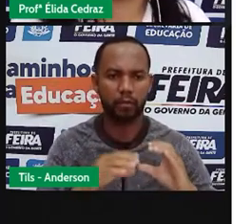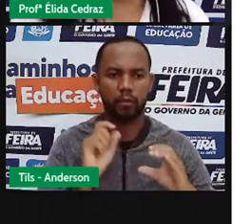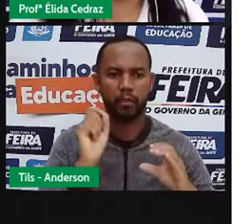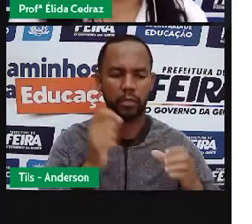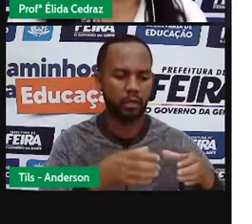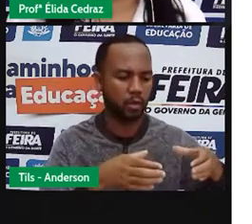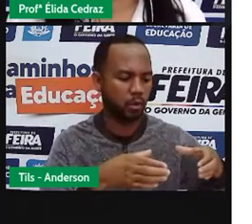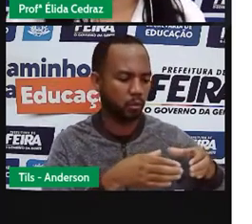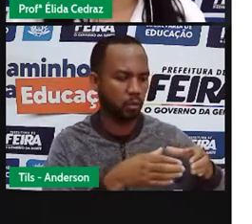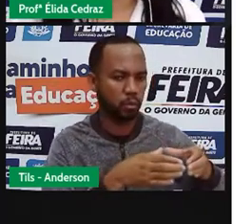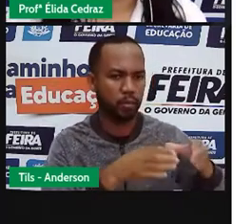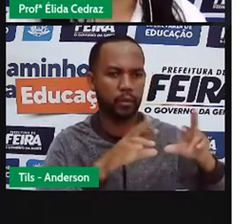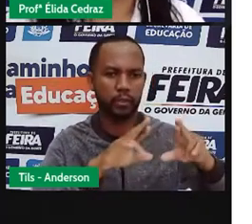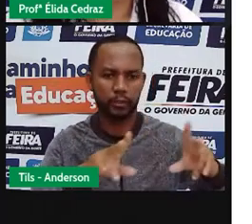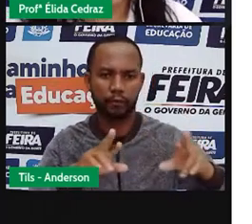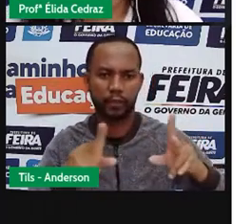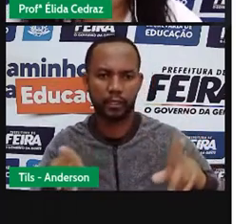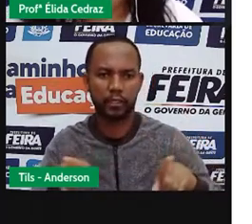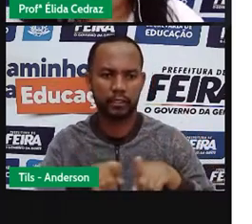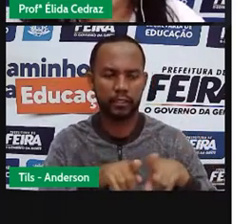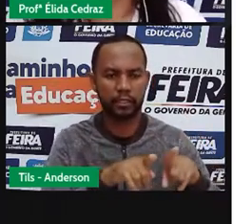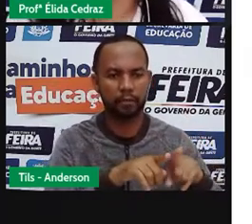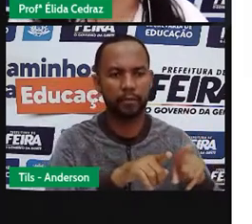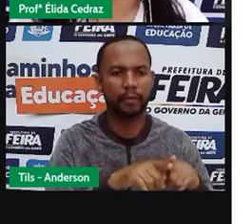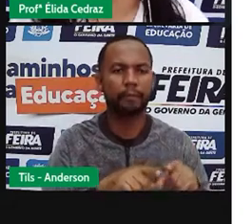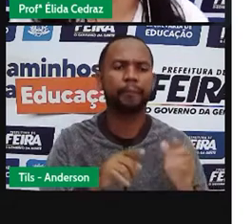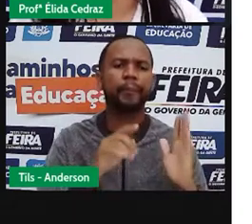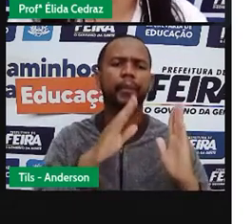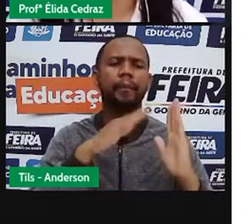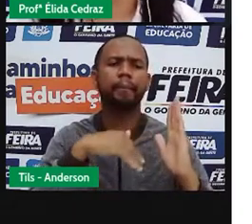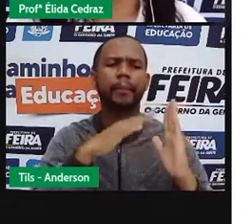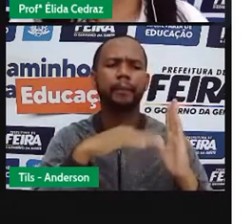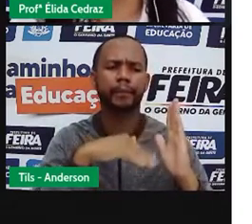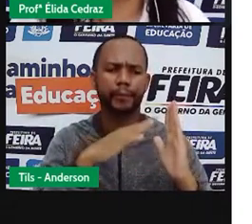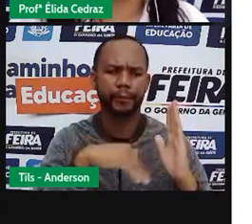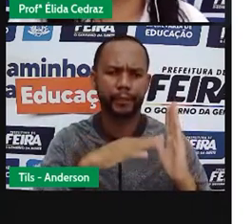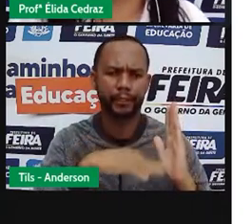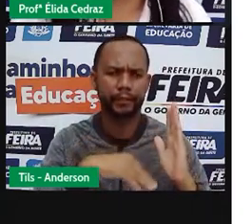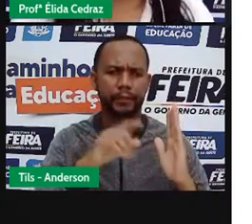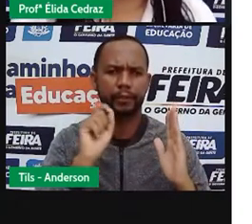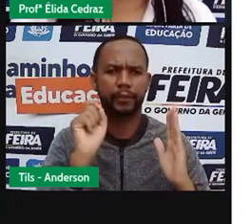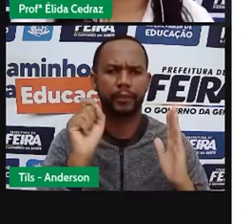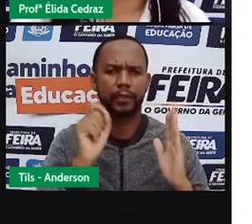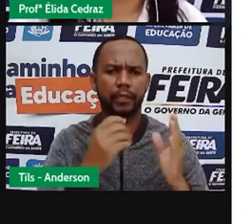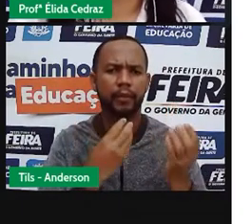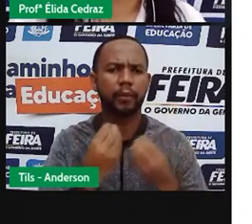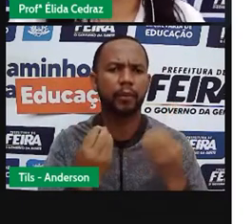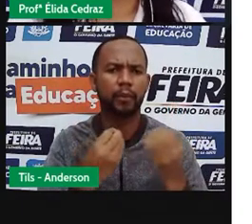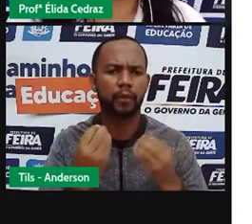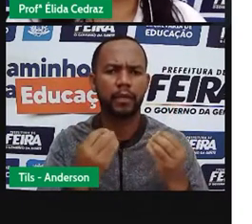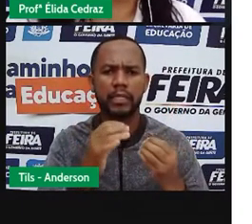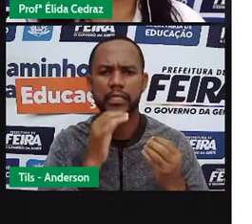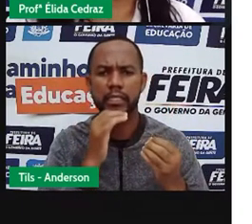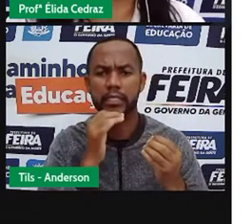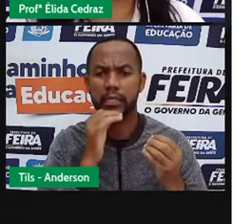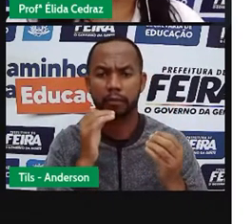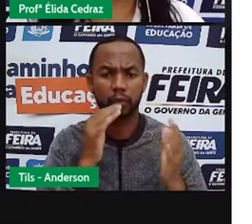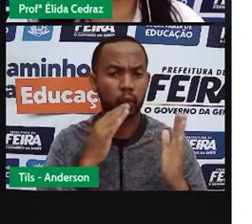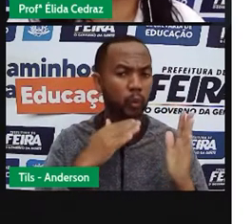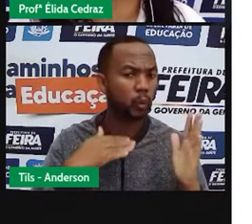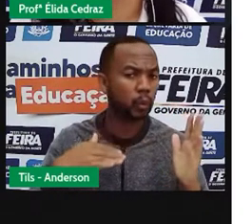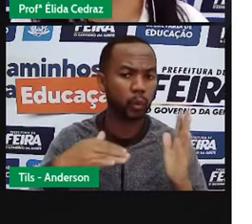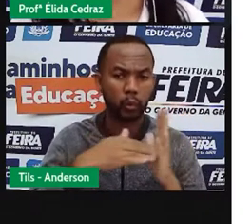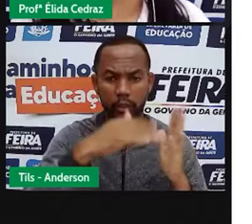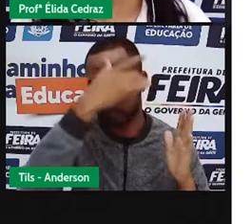diferentes. Aquelas pinturas, elas eram uma forma de todas as